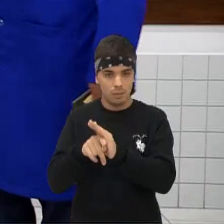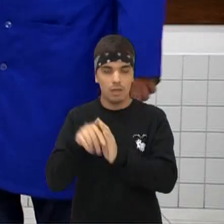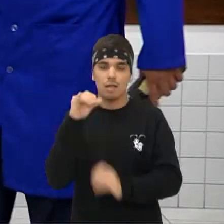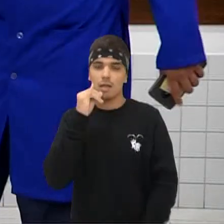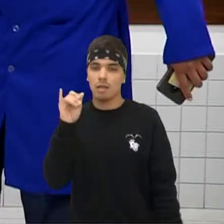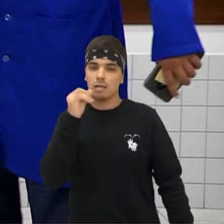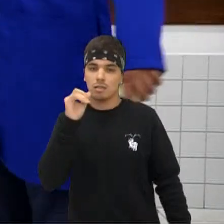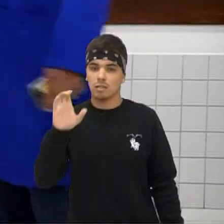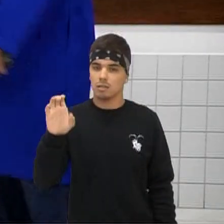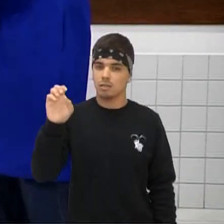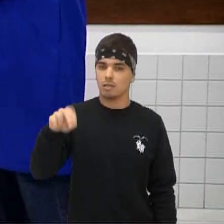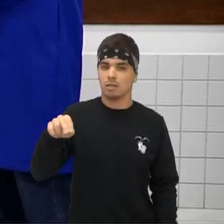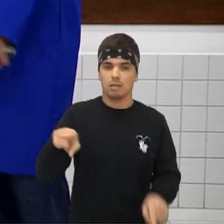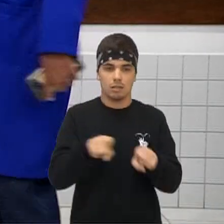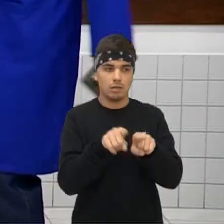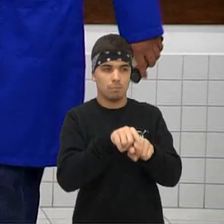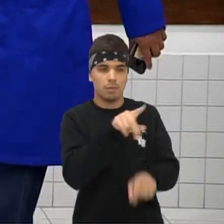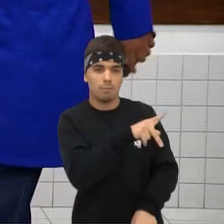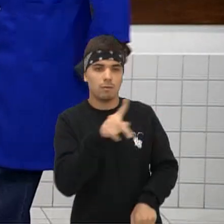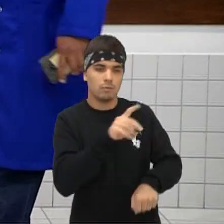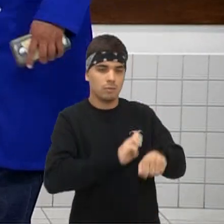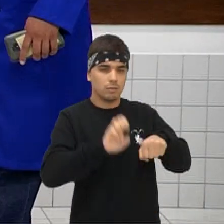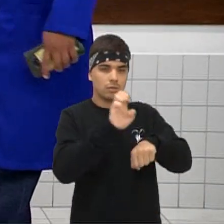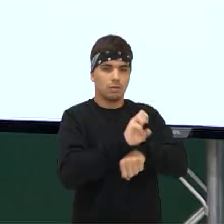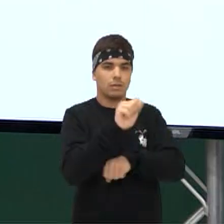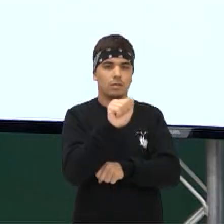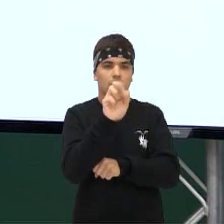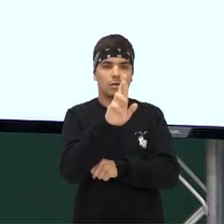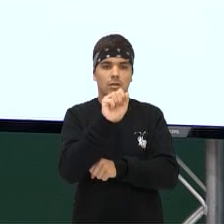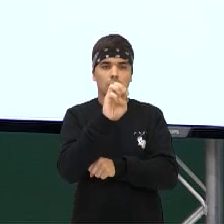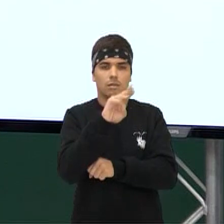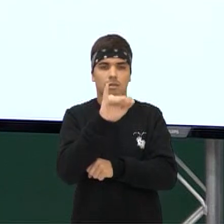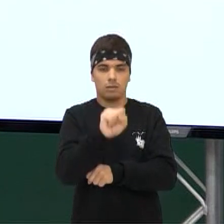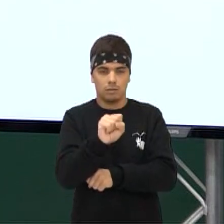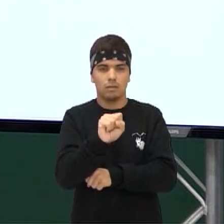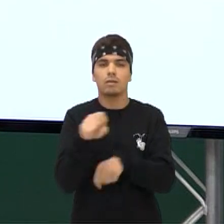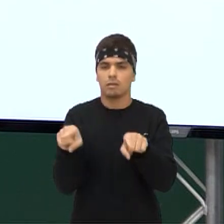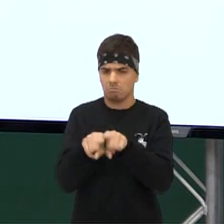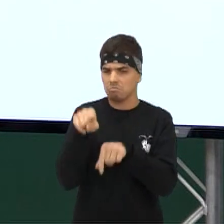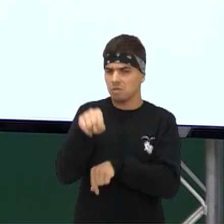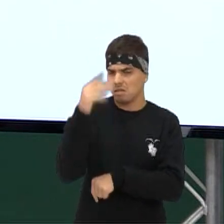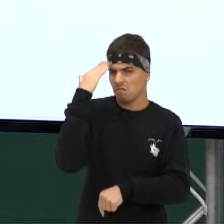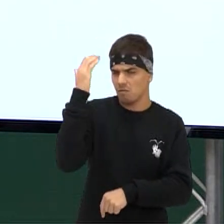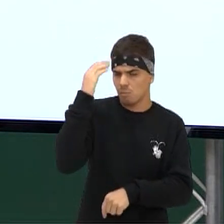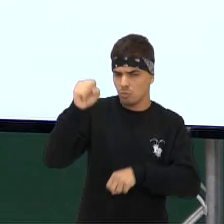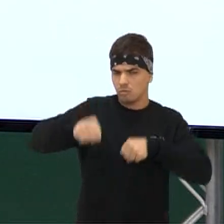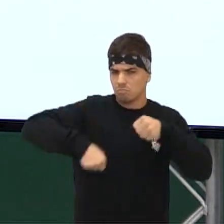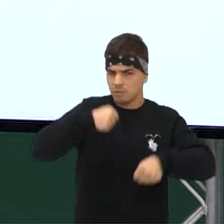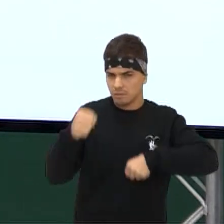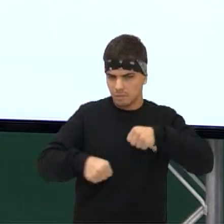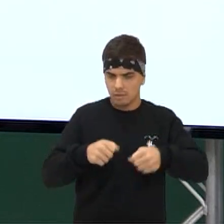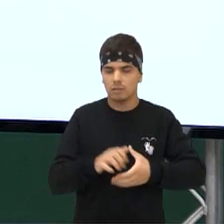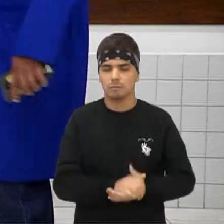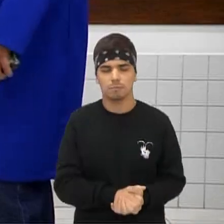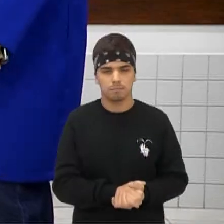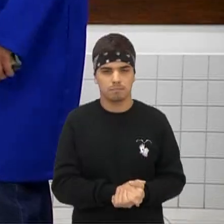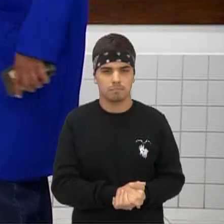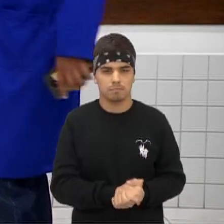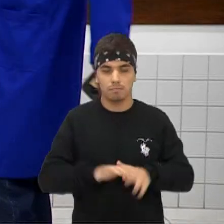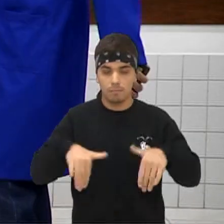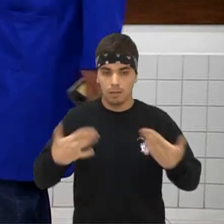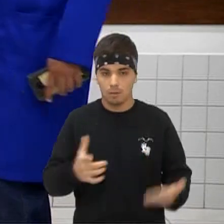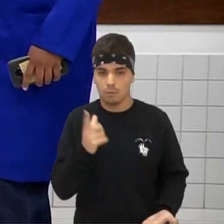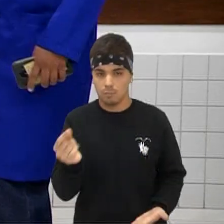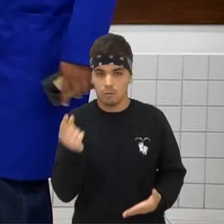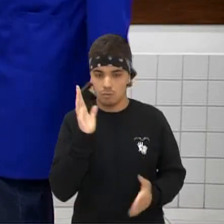Tem um professor nosso lá do estado, professor Aramis Ele é o famoso, eu chamo ele de bicicleteiro Ele é da bicicleteada por aí, né? Show de bola,